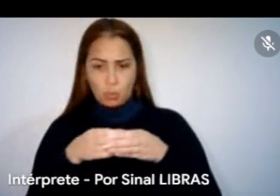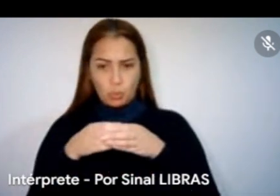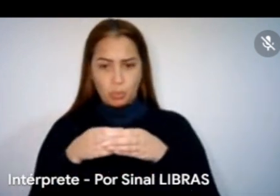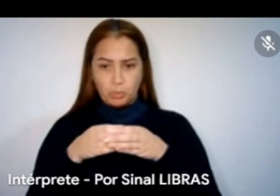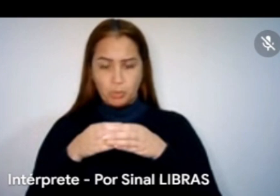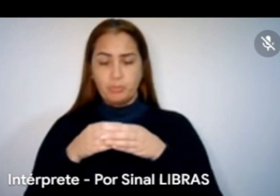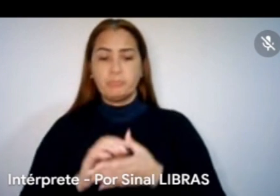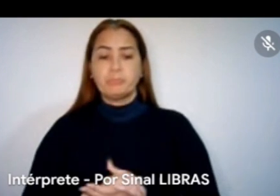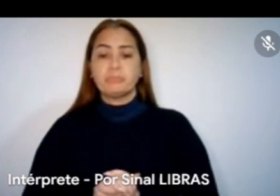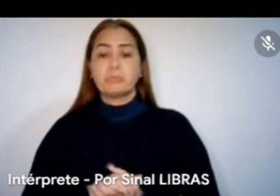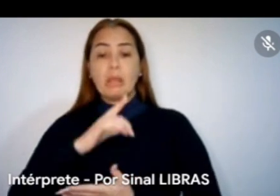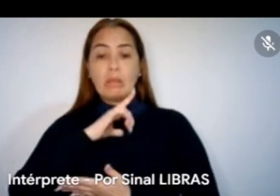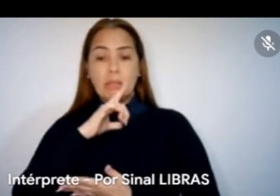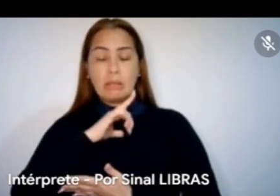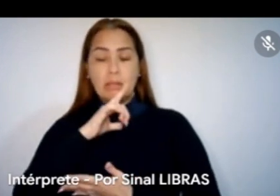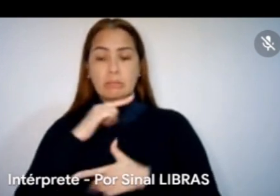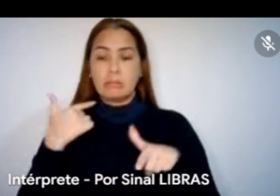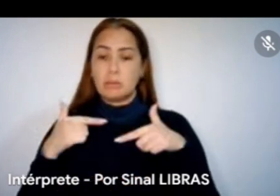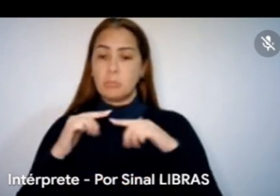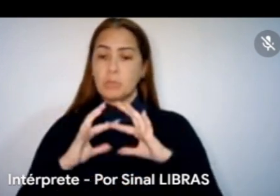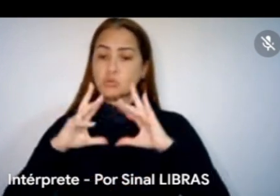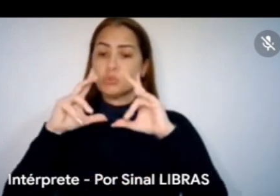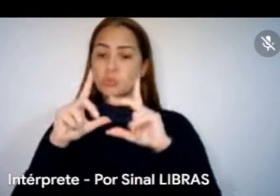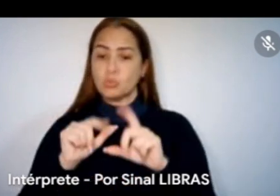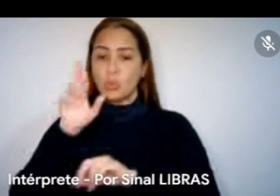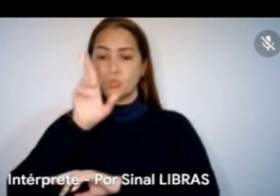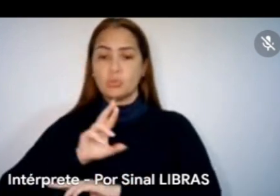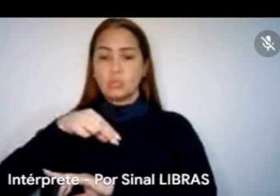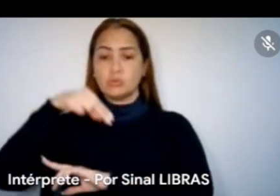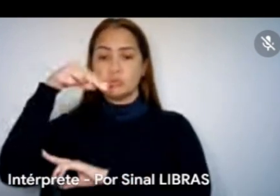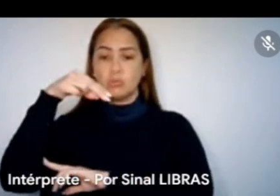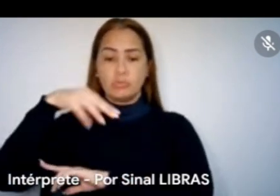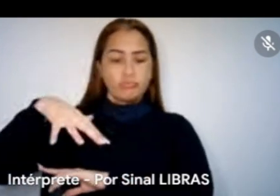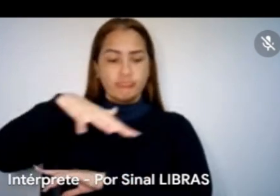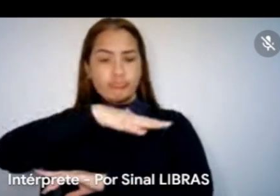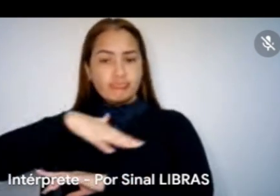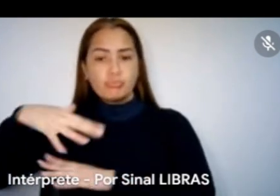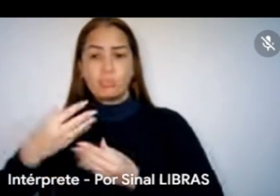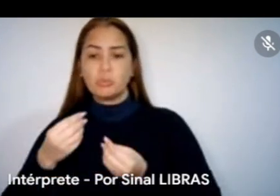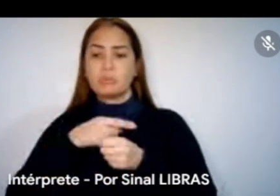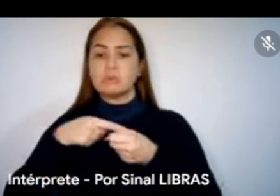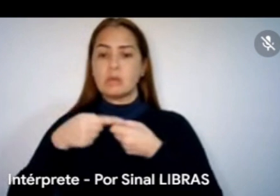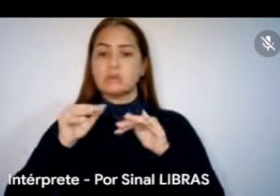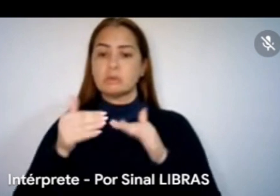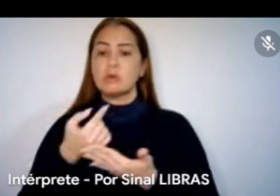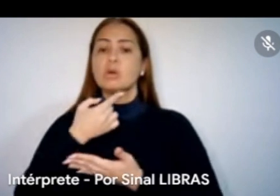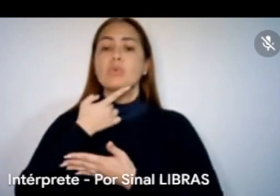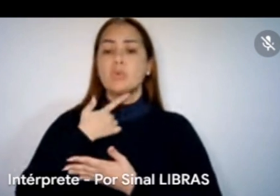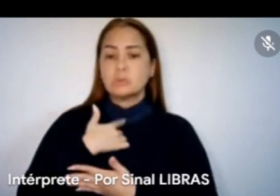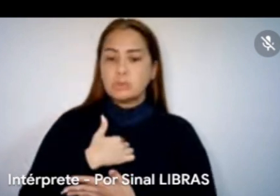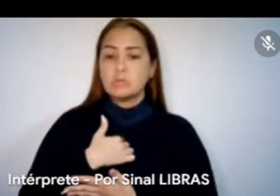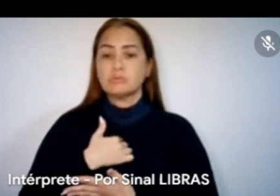trabalhadores de todo o Rio Grande do Norte, de vários municípios, eu gostaria, sinceramente, de pedir para que